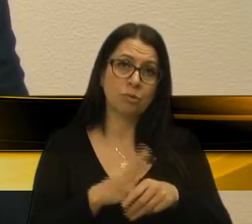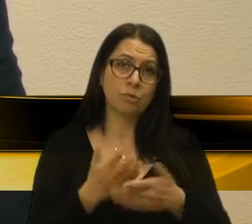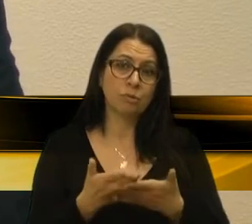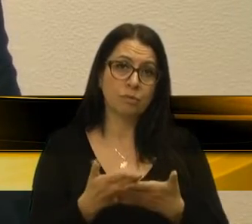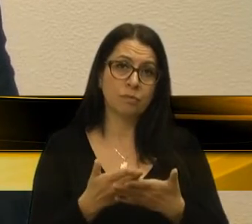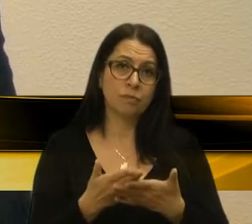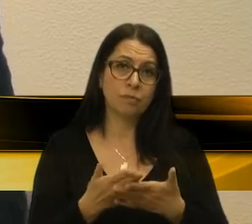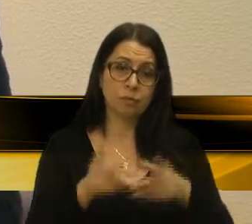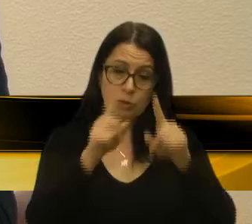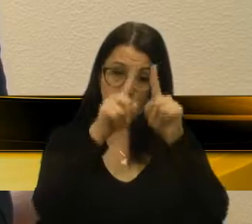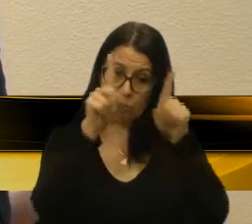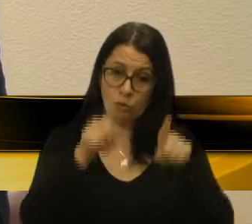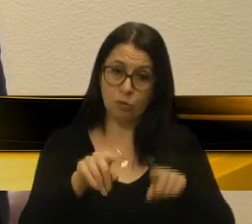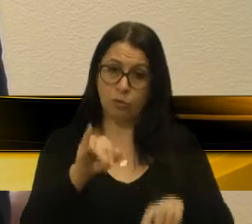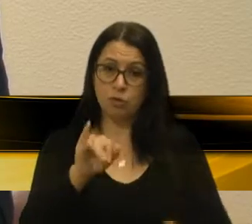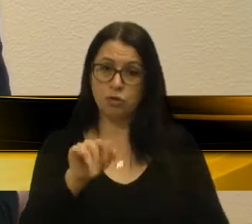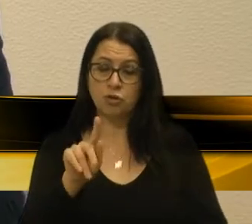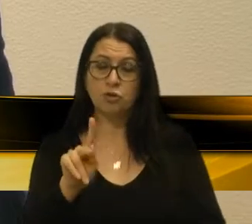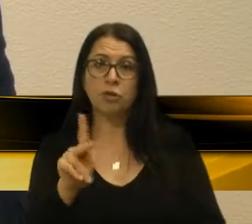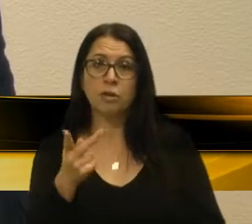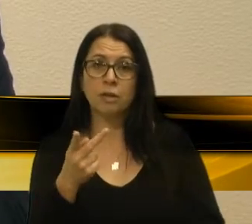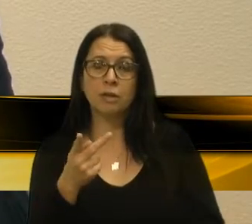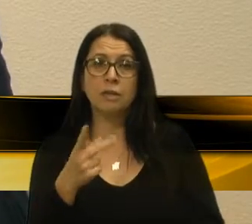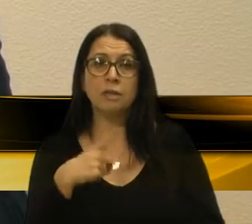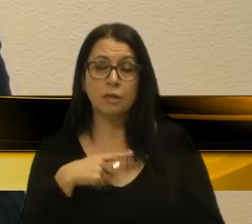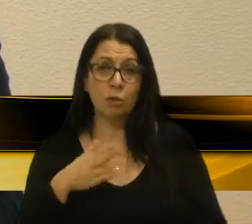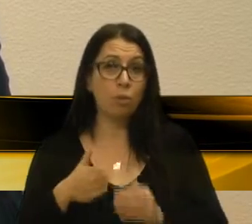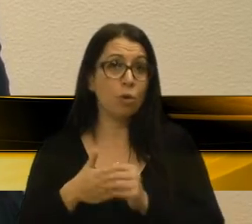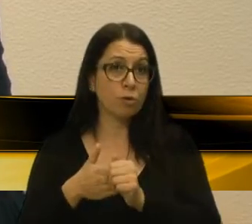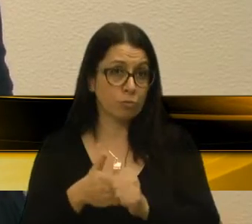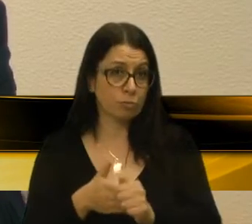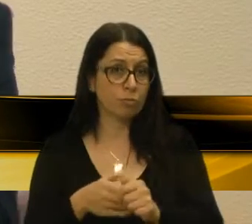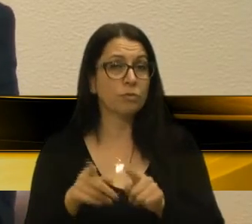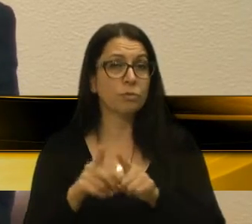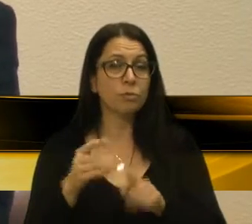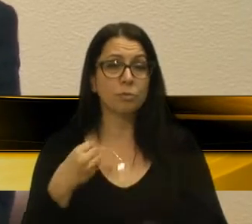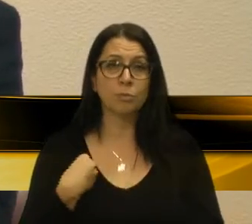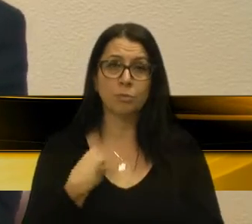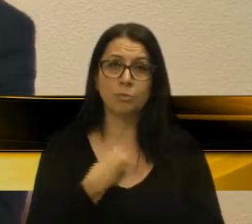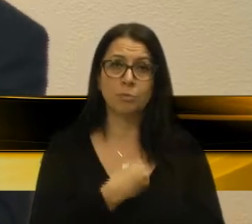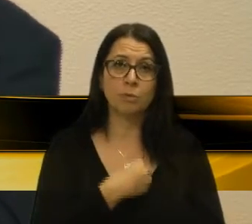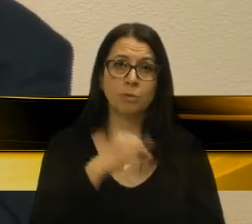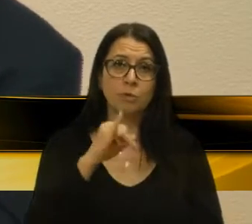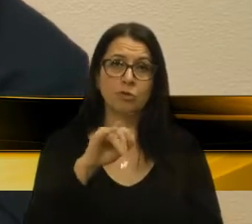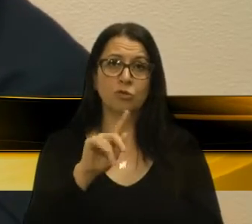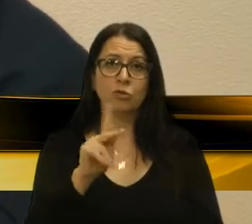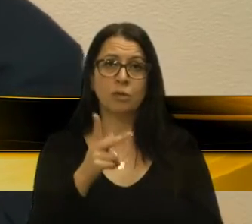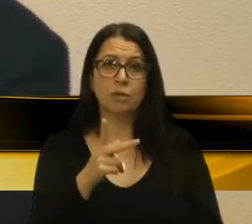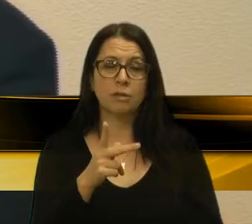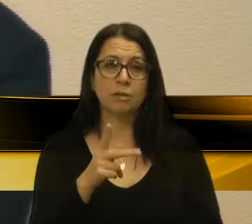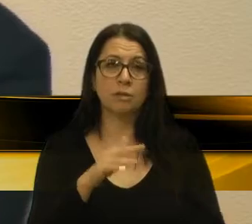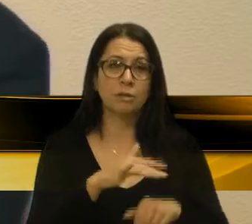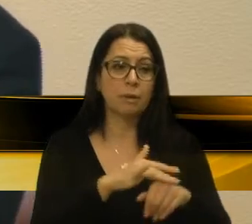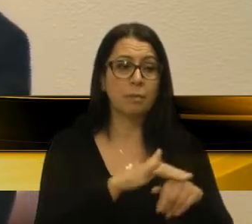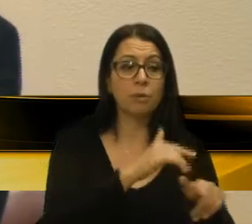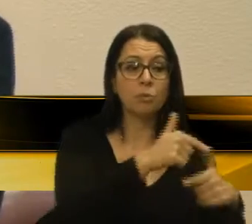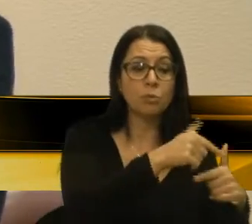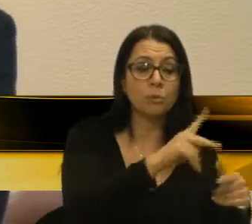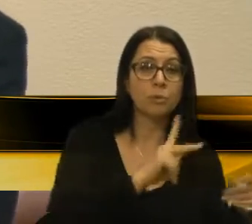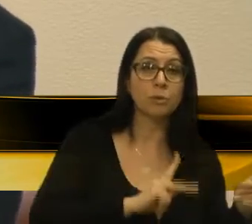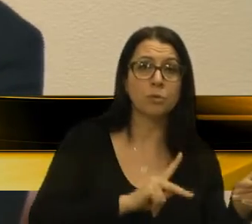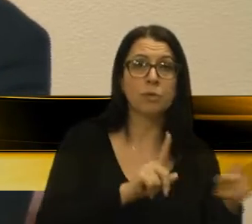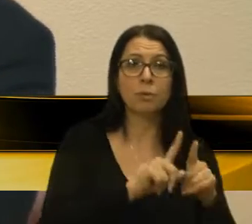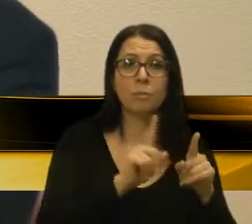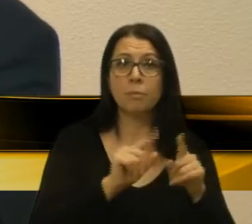os servidores do IGH, há uma orientação, inclusive, para os médicos, porque o servidor do IGH que trabalha com a doença dos outros, com a saúde dos outros,